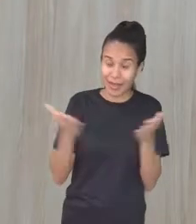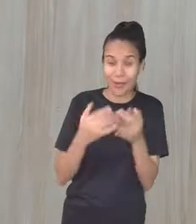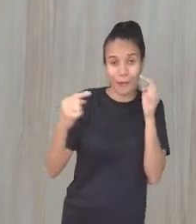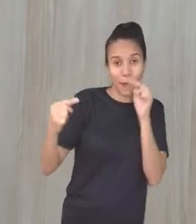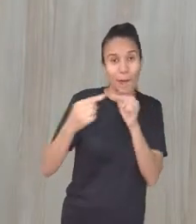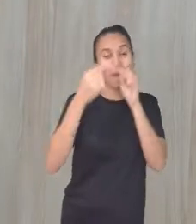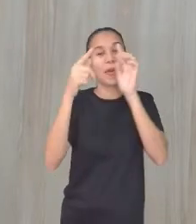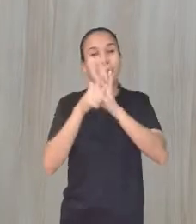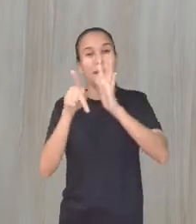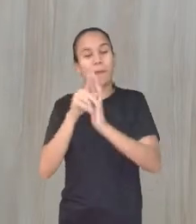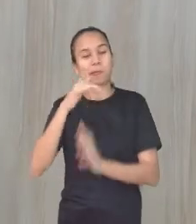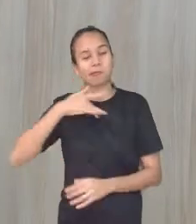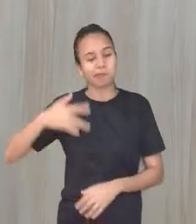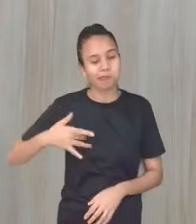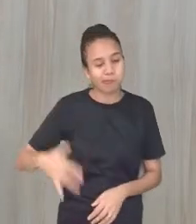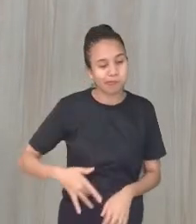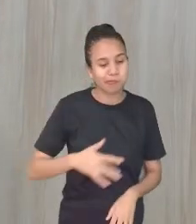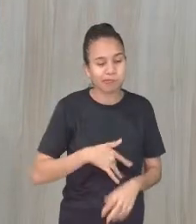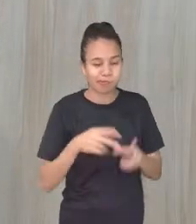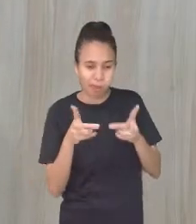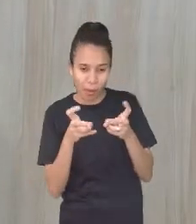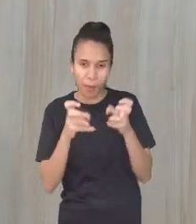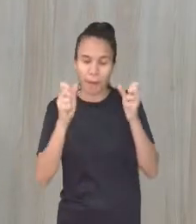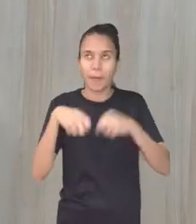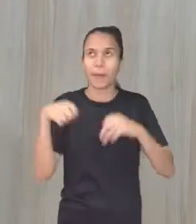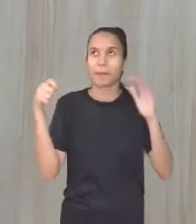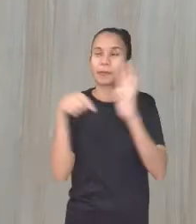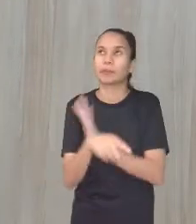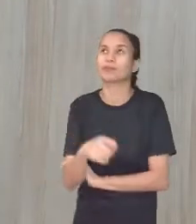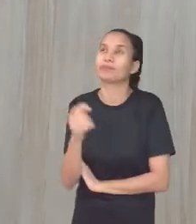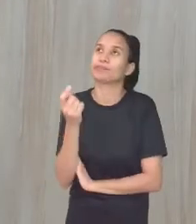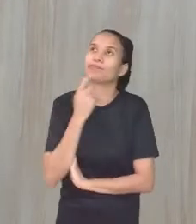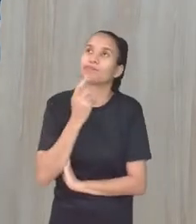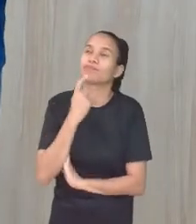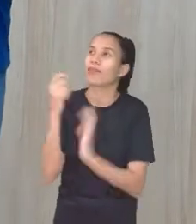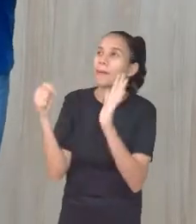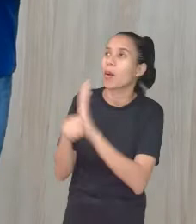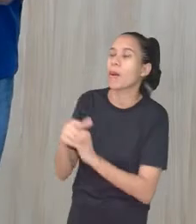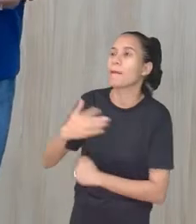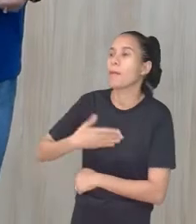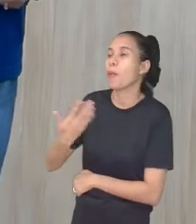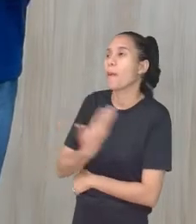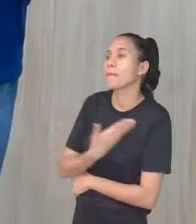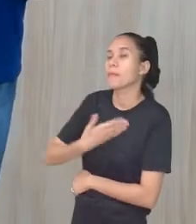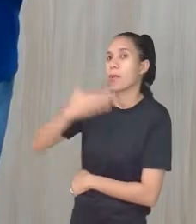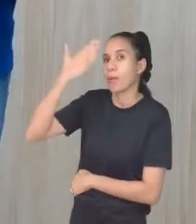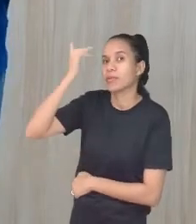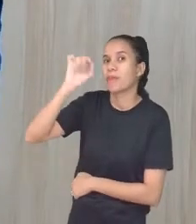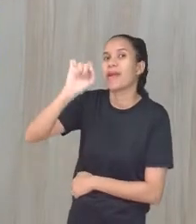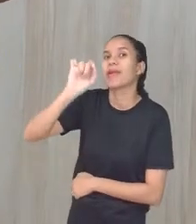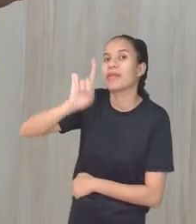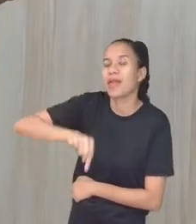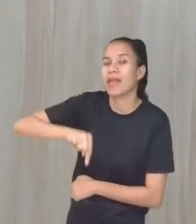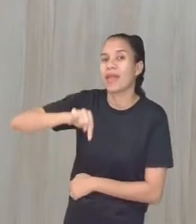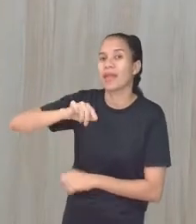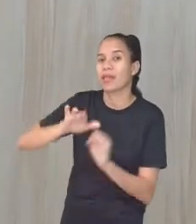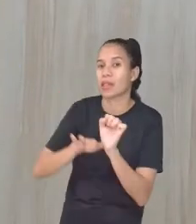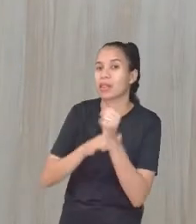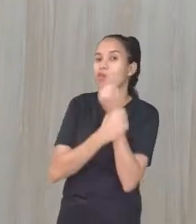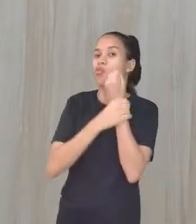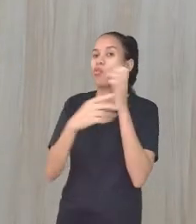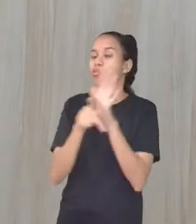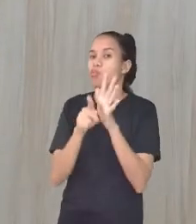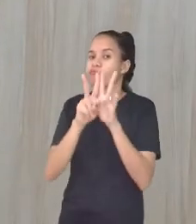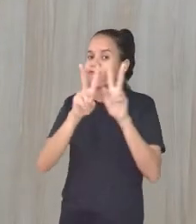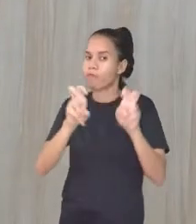órgãos de sentido. Mas vocês vão poder fazer perguntas. Ah, eu vou fazer perguntas aos meus amigos para saber quem está seguro no assunto